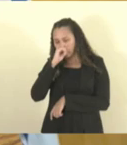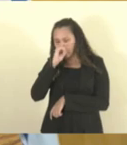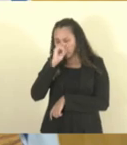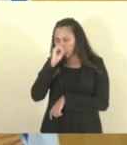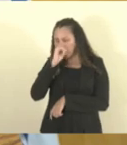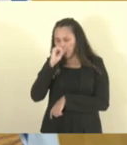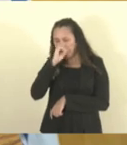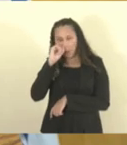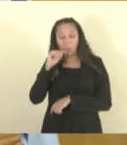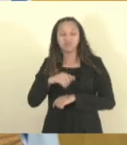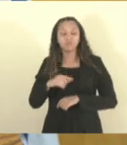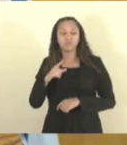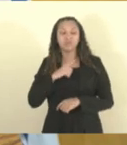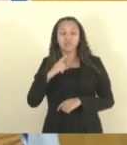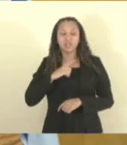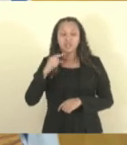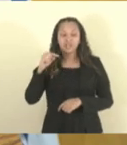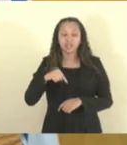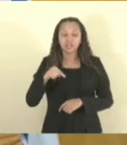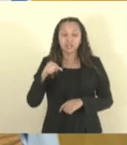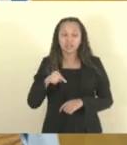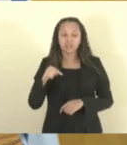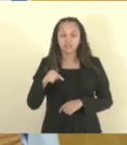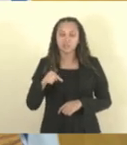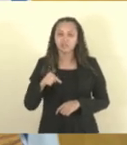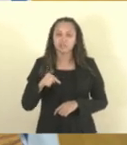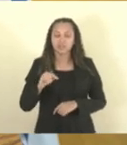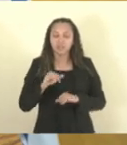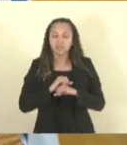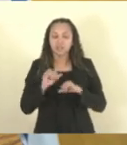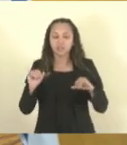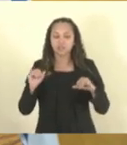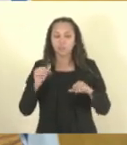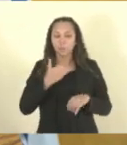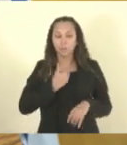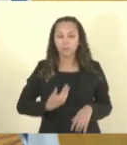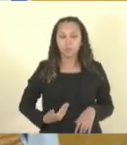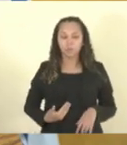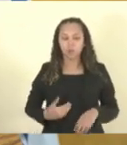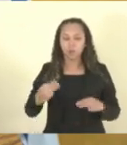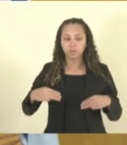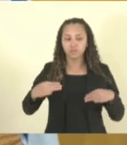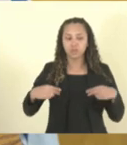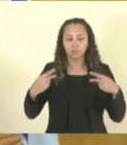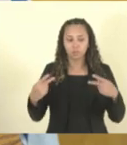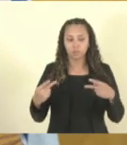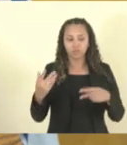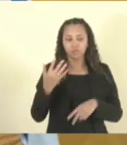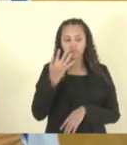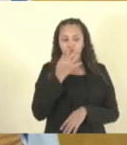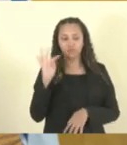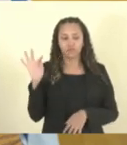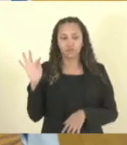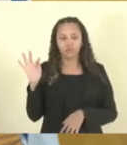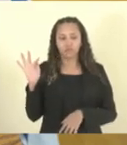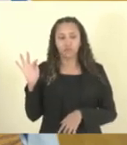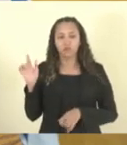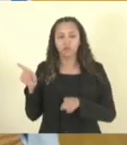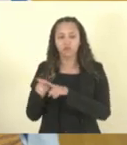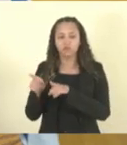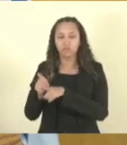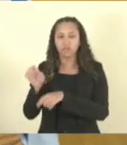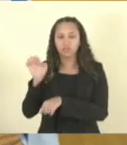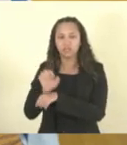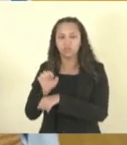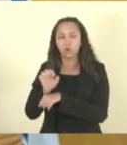Nós temos aqui a declaração feita publicamente pelo Ministério Público Federal, pelo Ministério Público Estadual, de